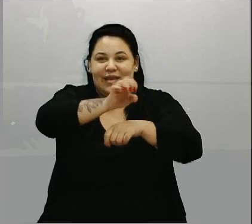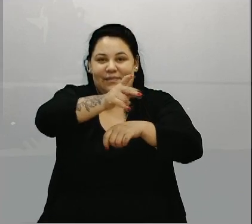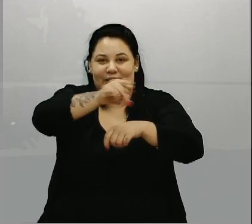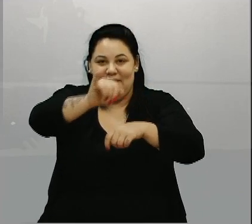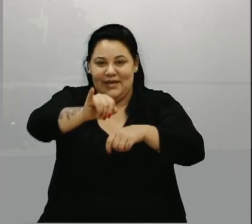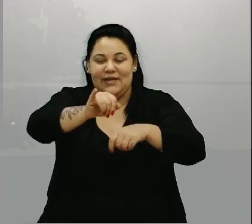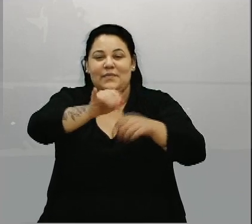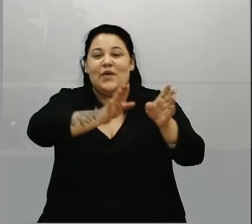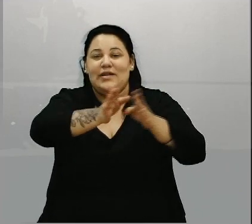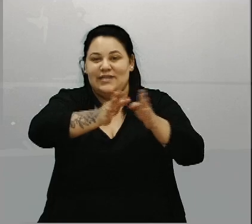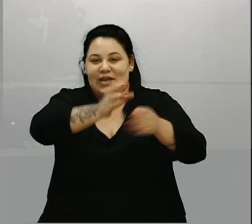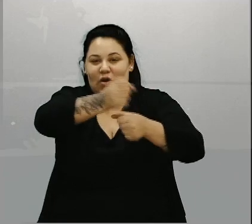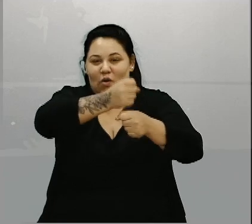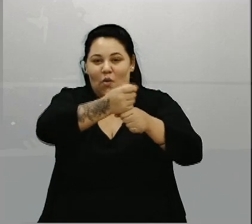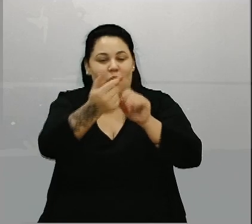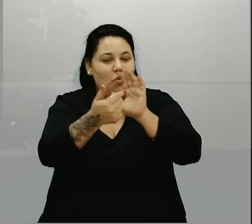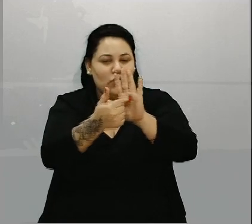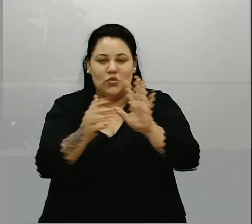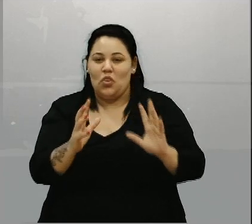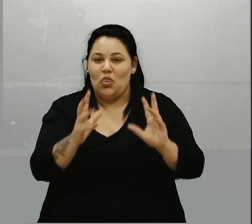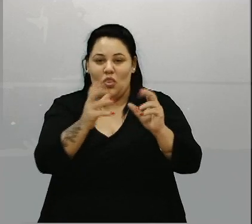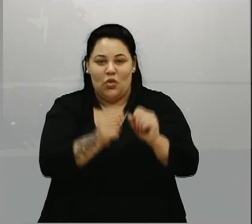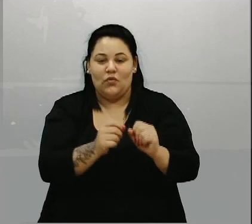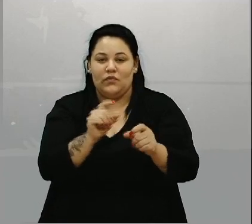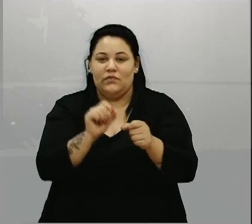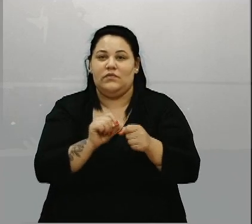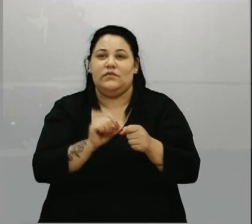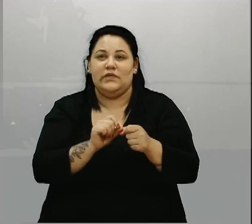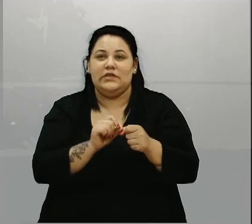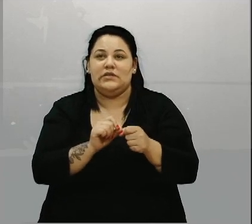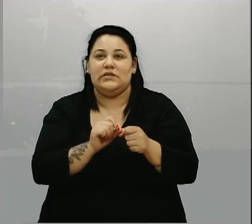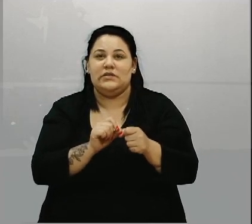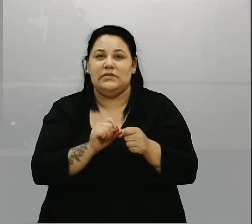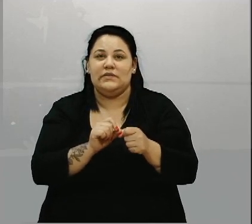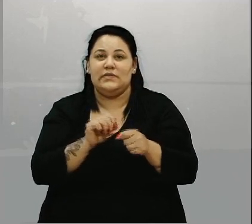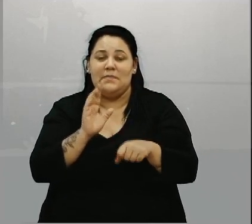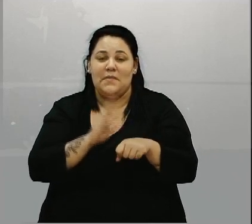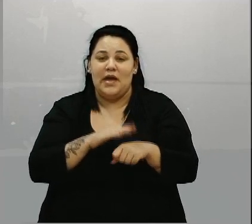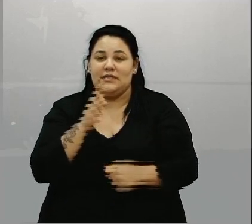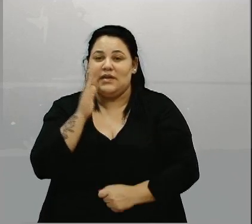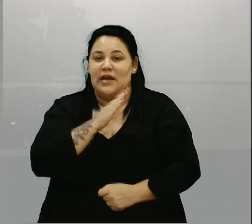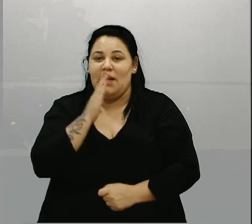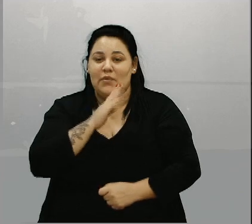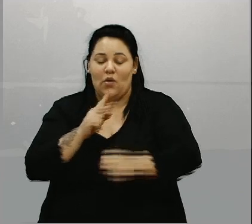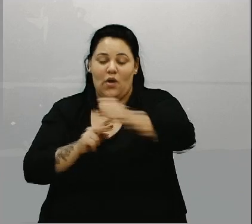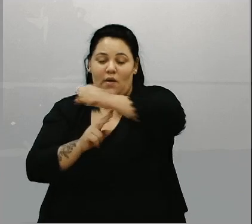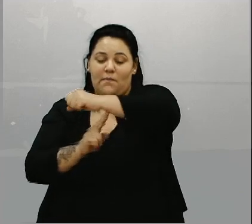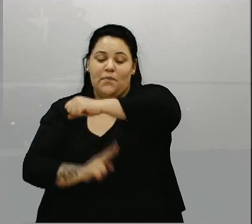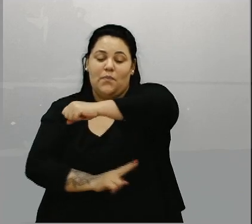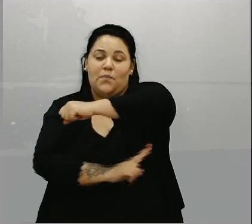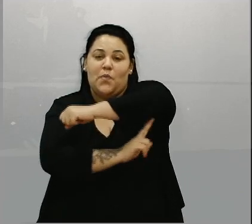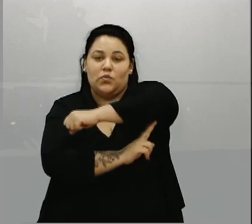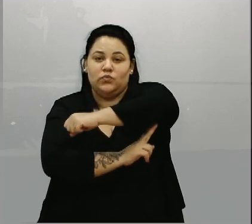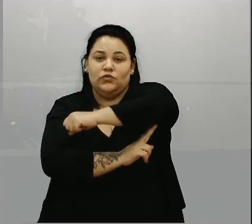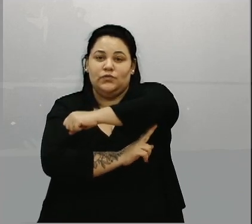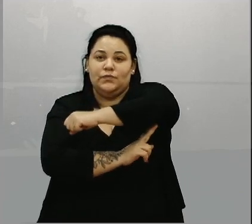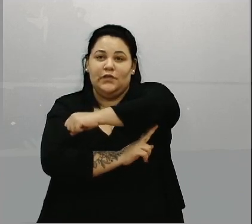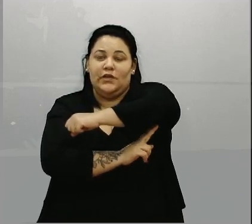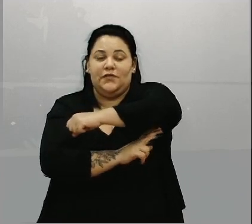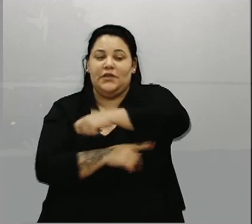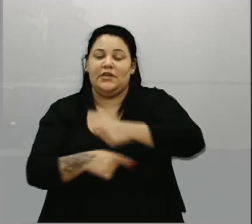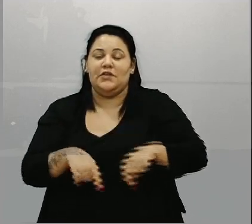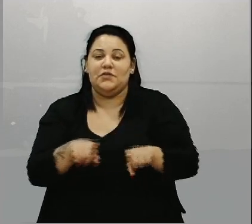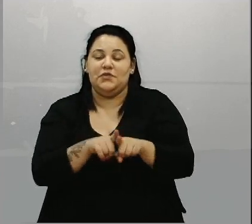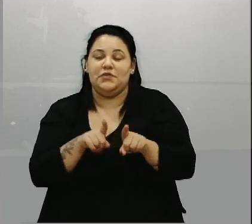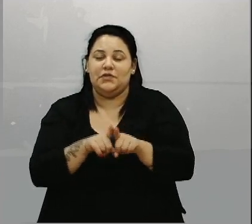tudo o que está sendo feito ali para fazer mais rápido aquela ponte que vai ligar aí Nova